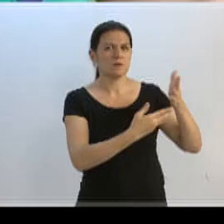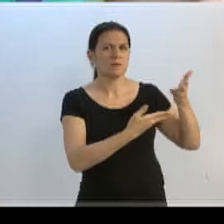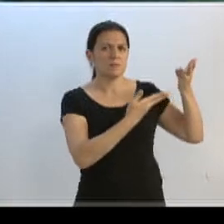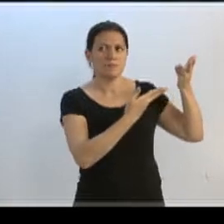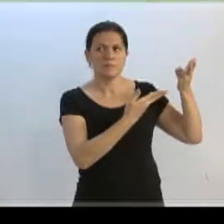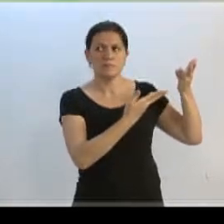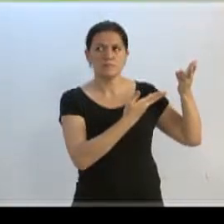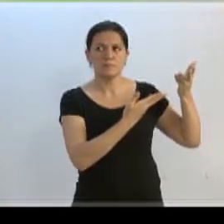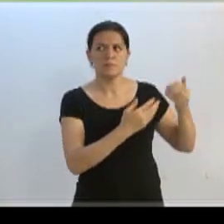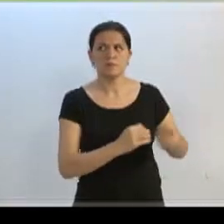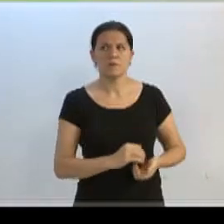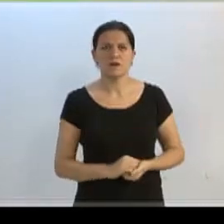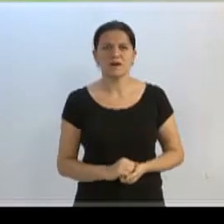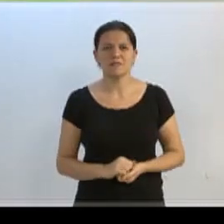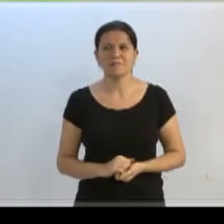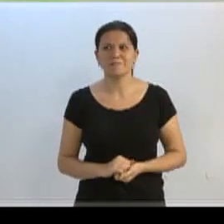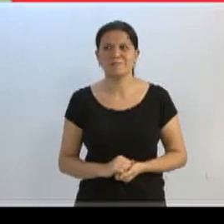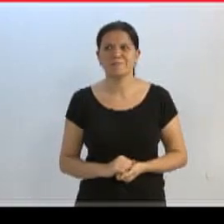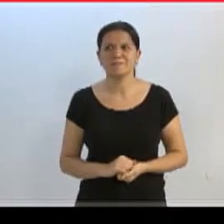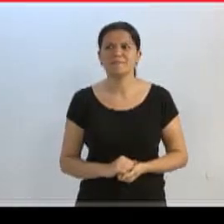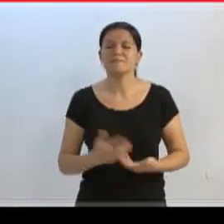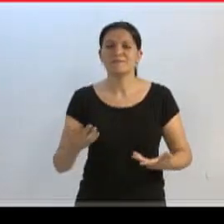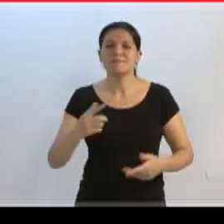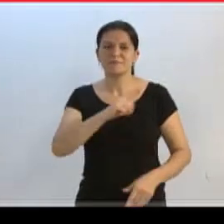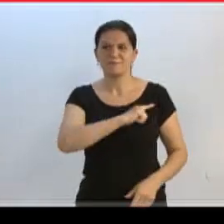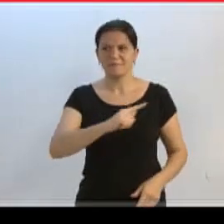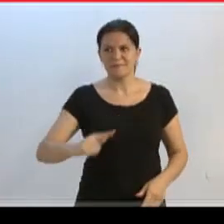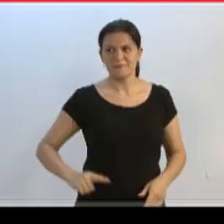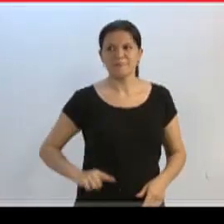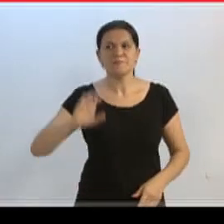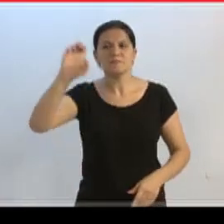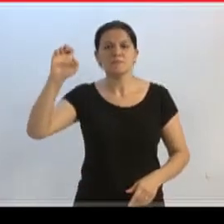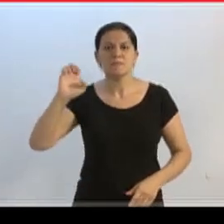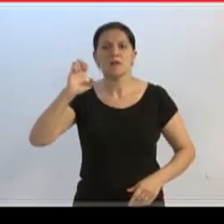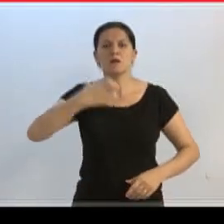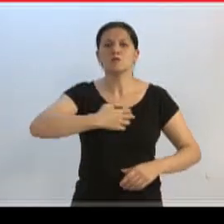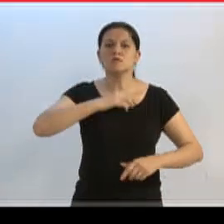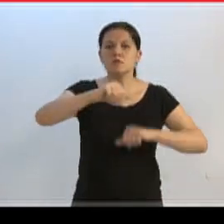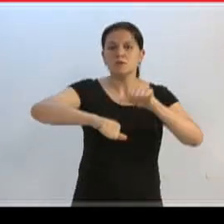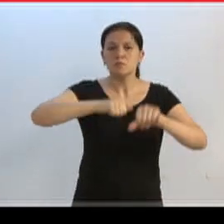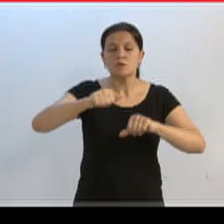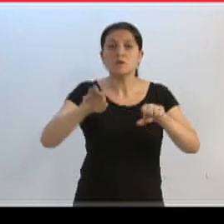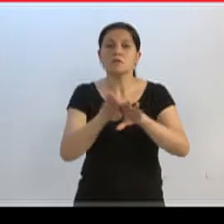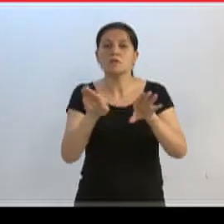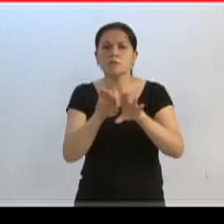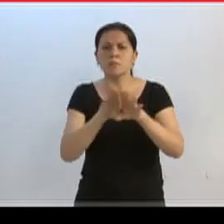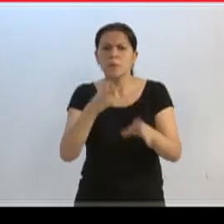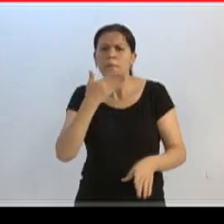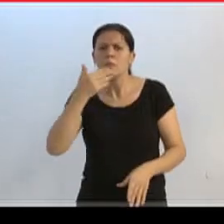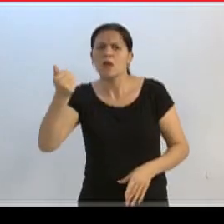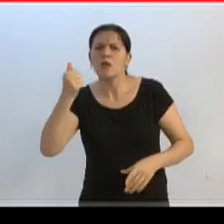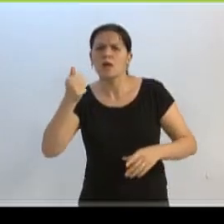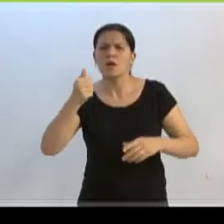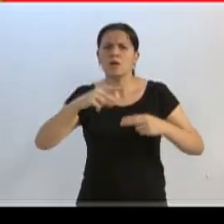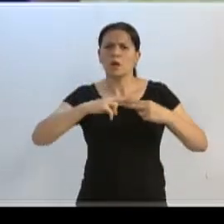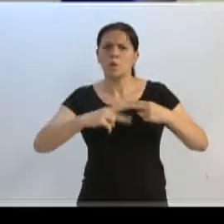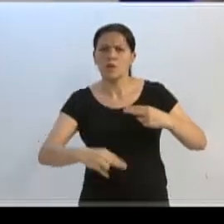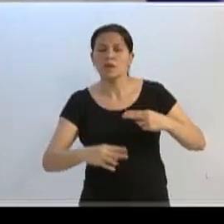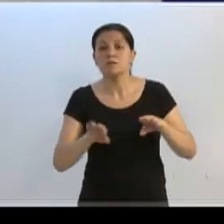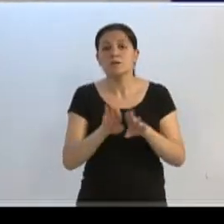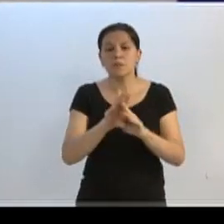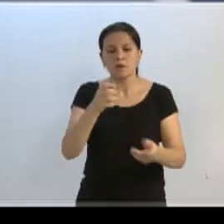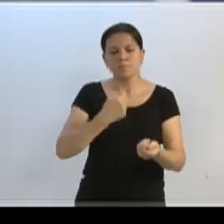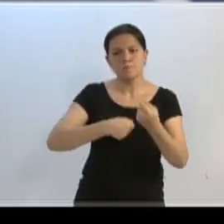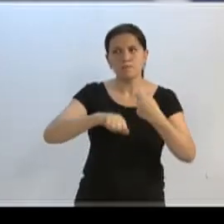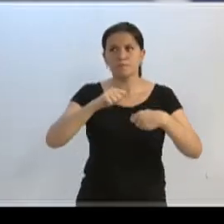Estado está mudando a forma de fazer algumas coisas. Isso reduz a burocracia, melhora a qualidade dos serviços e ainda traz a economia. O